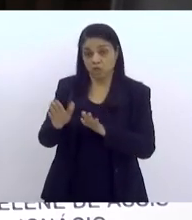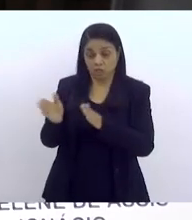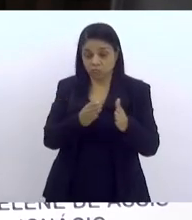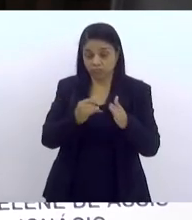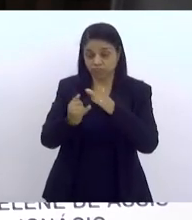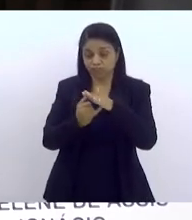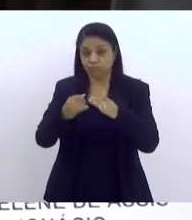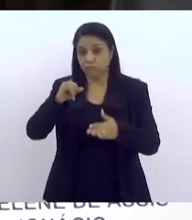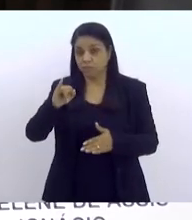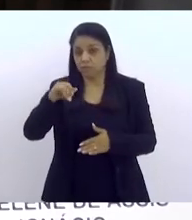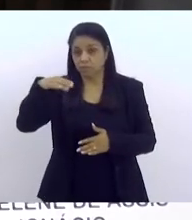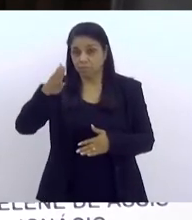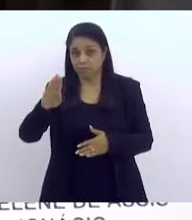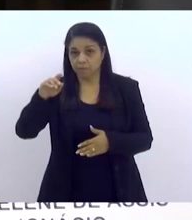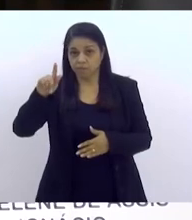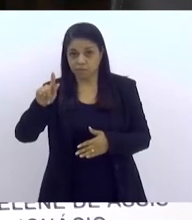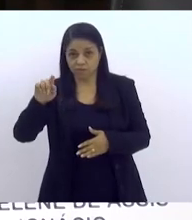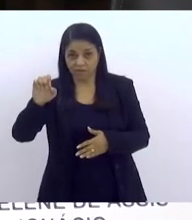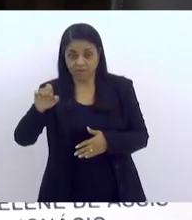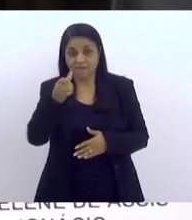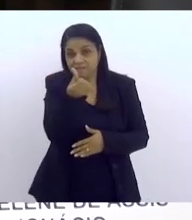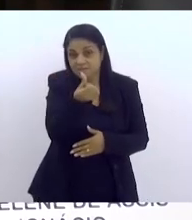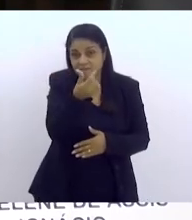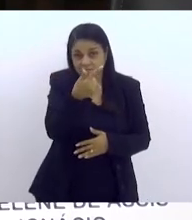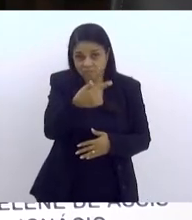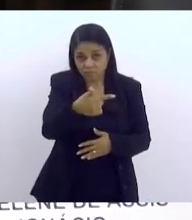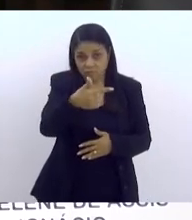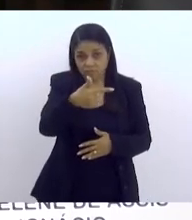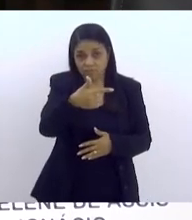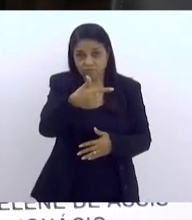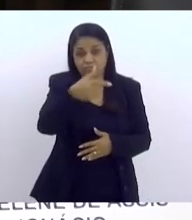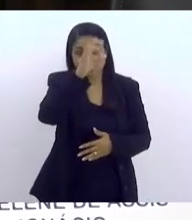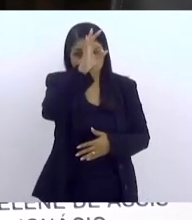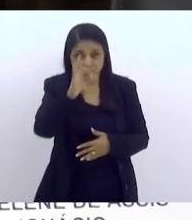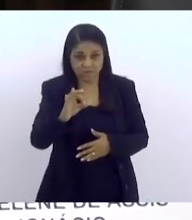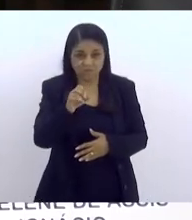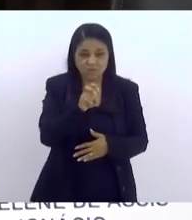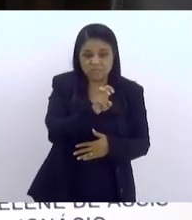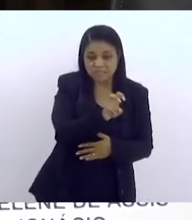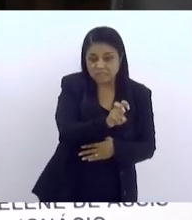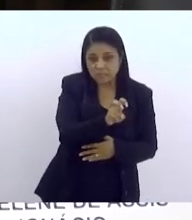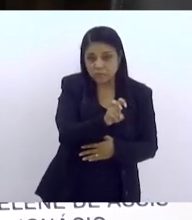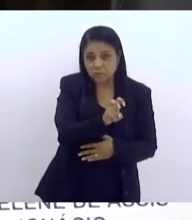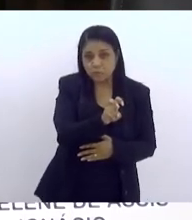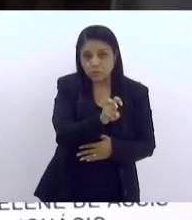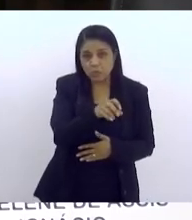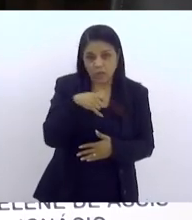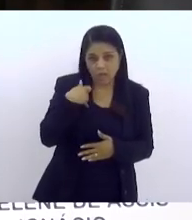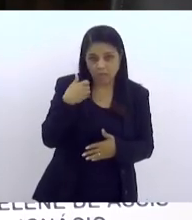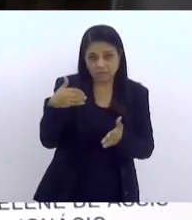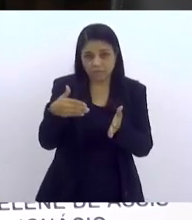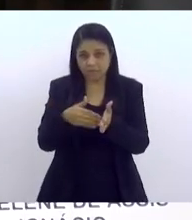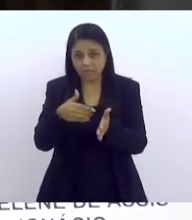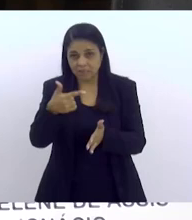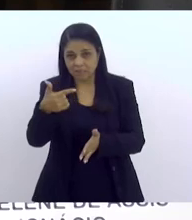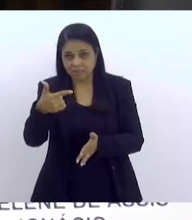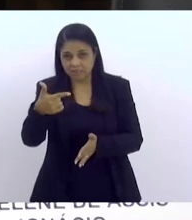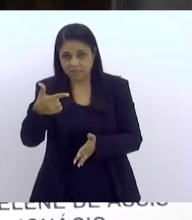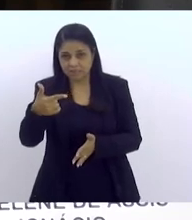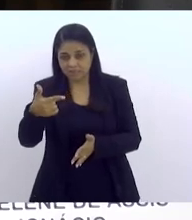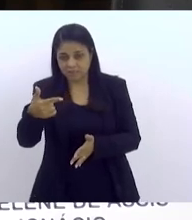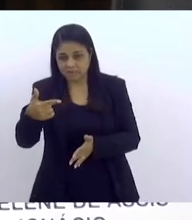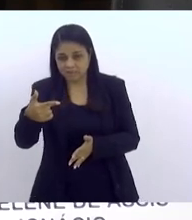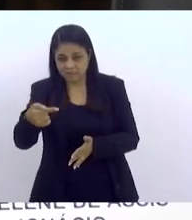ele vai mostrar que 62% das crianças entre 5 e 17 anos que trabalham são